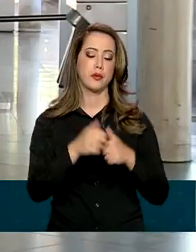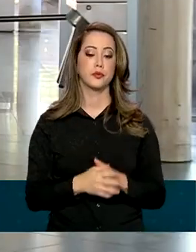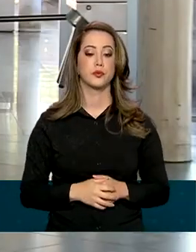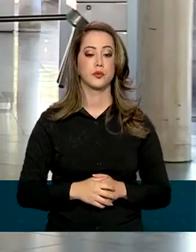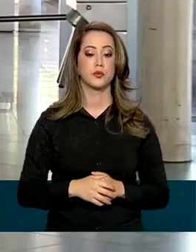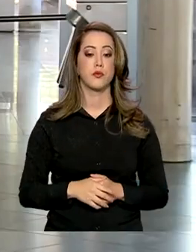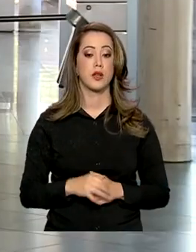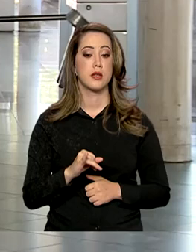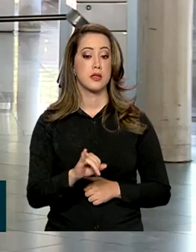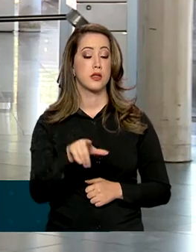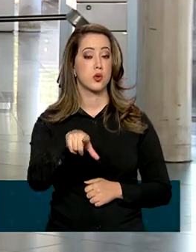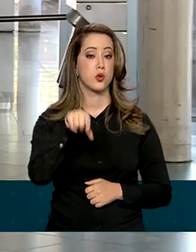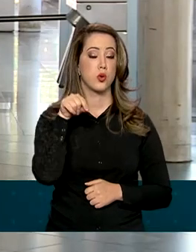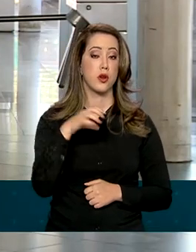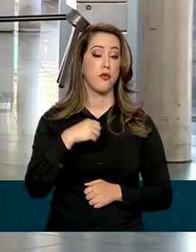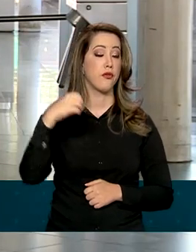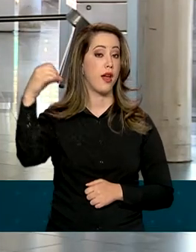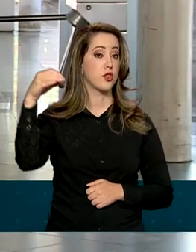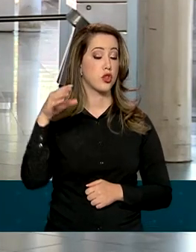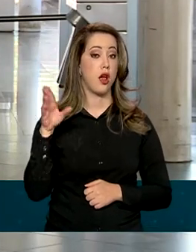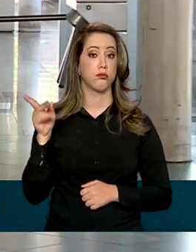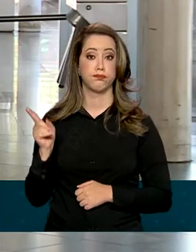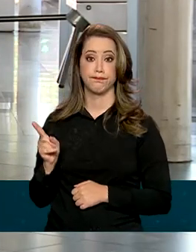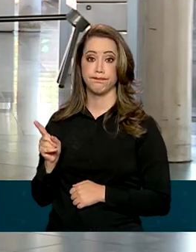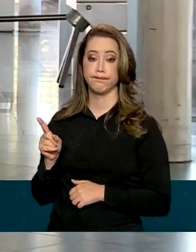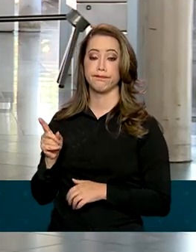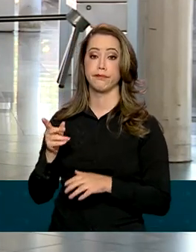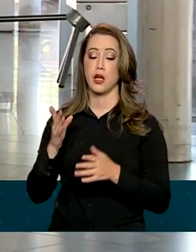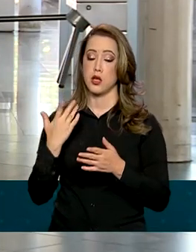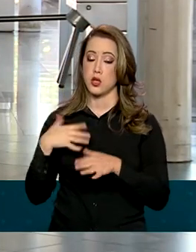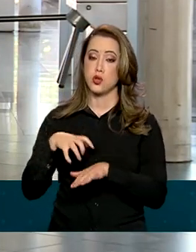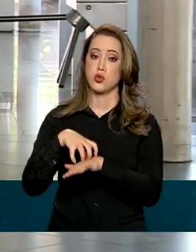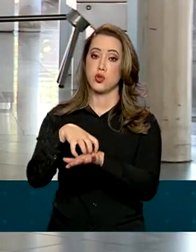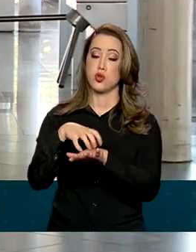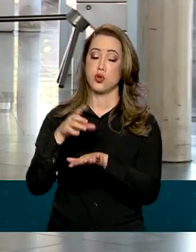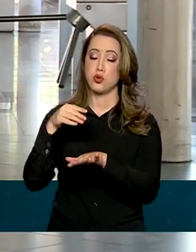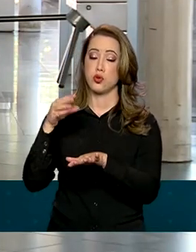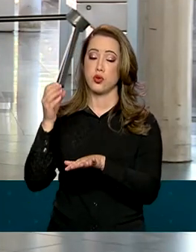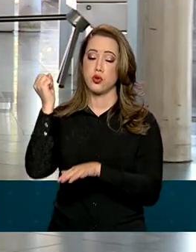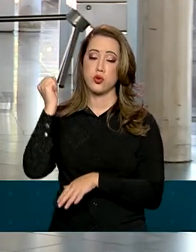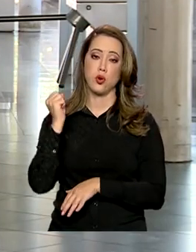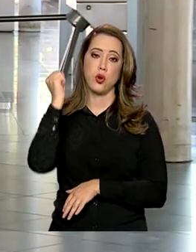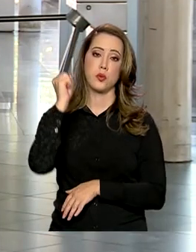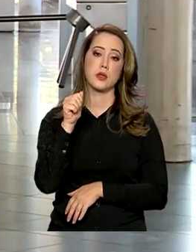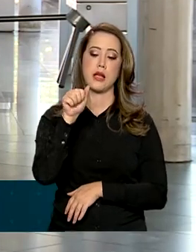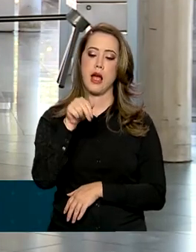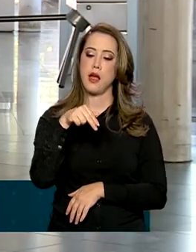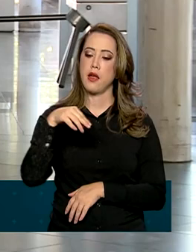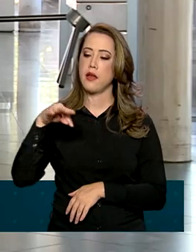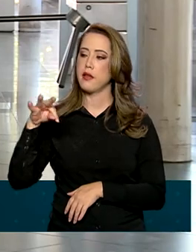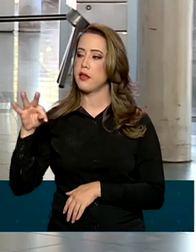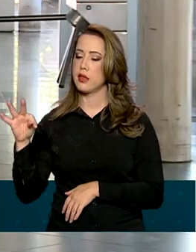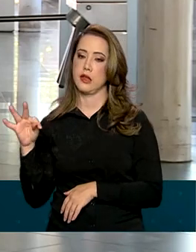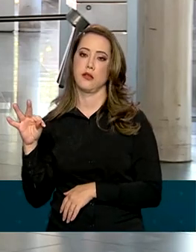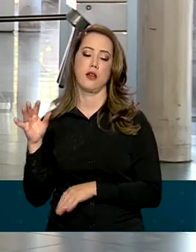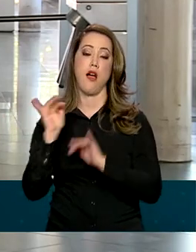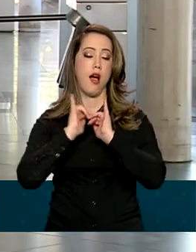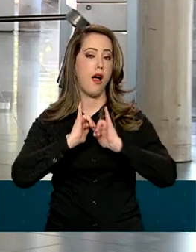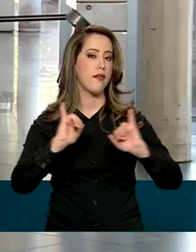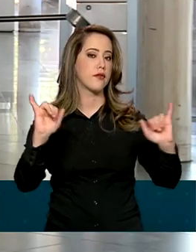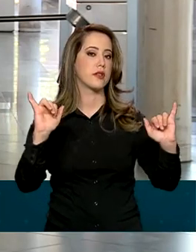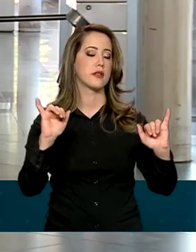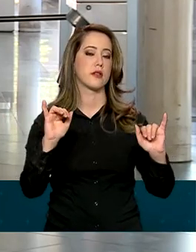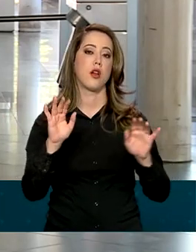escolheu viajar de ônibus, a ANTT, a Agência Nacional de Transportes Terrestres, faz um alerta sobre os riscos do transporte